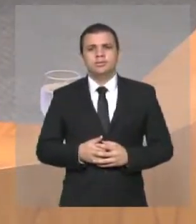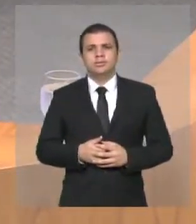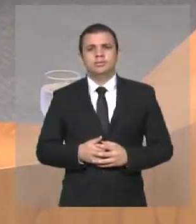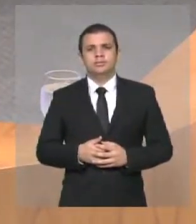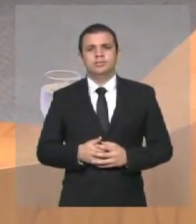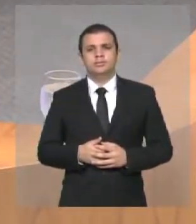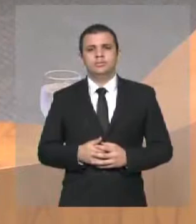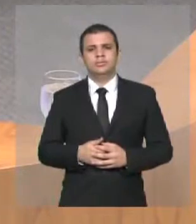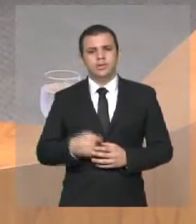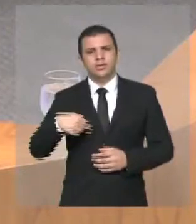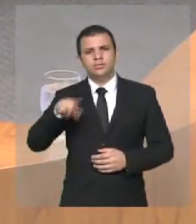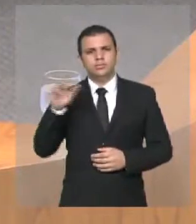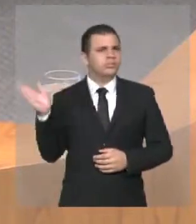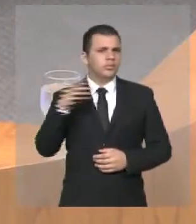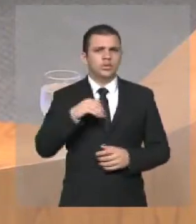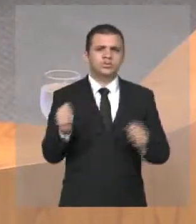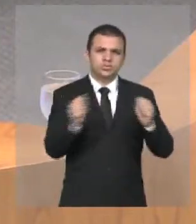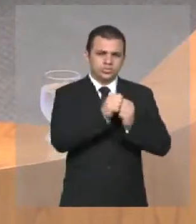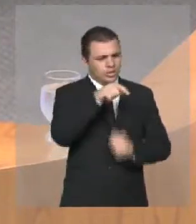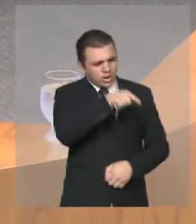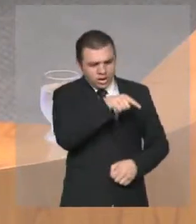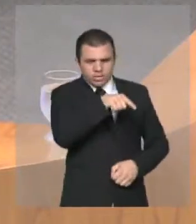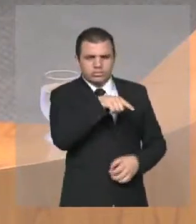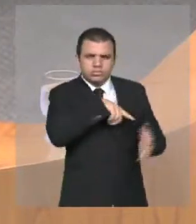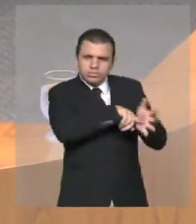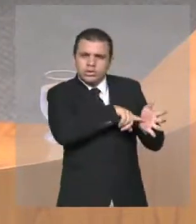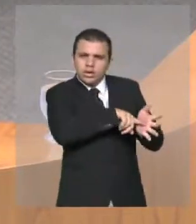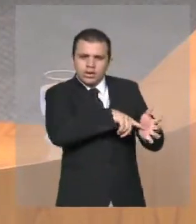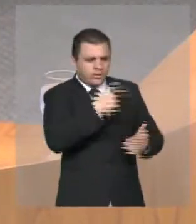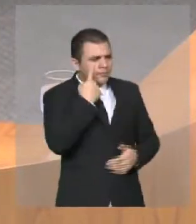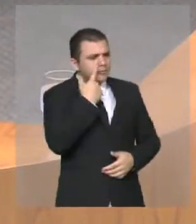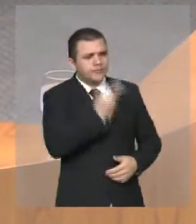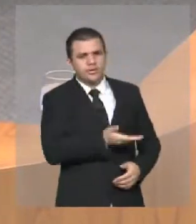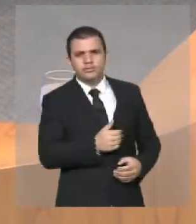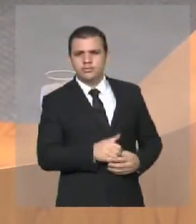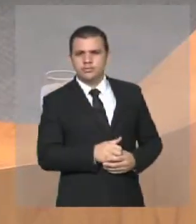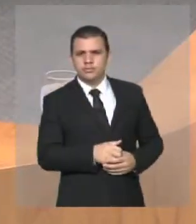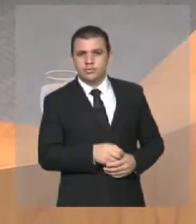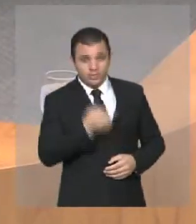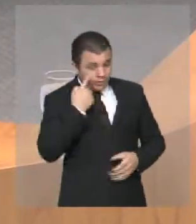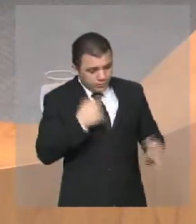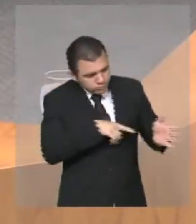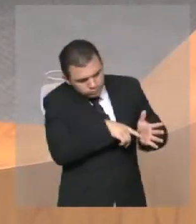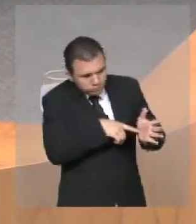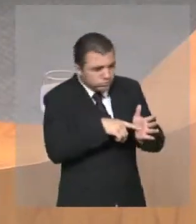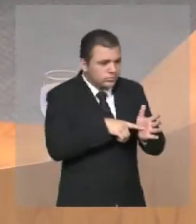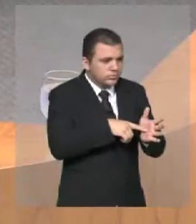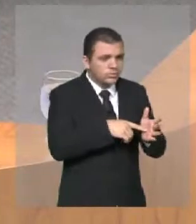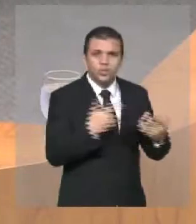Vamos lá verificar. Não existe canalização e nem revitalização do Rio Gangã.